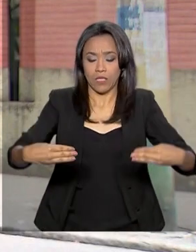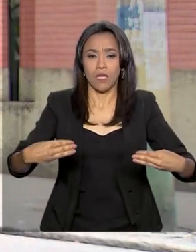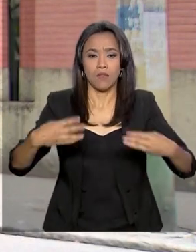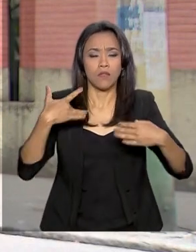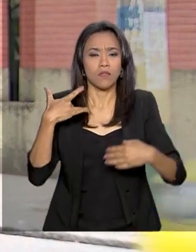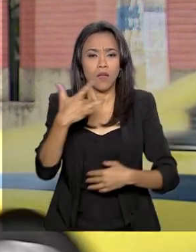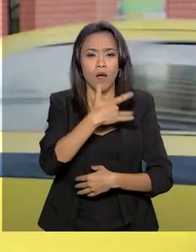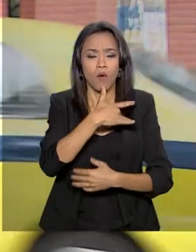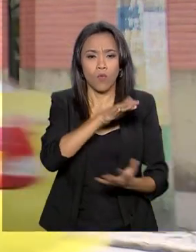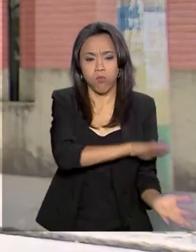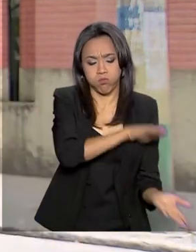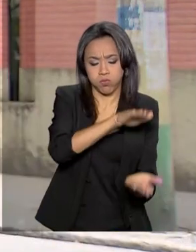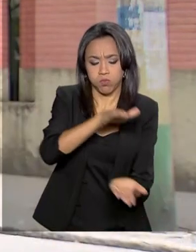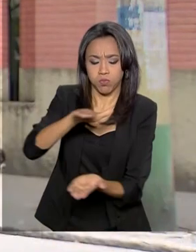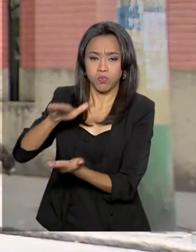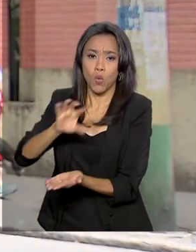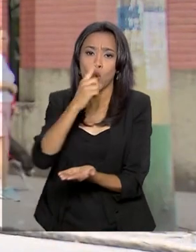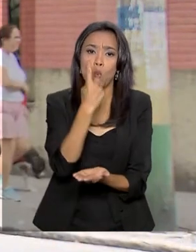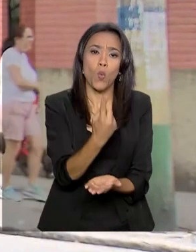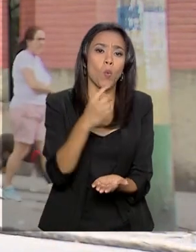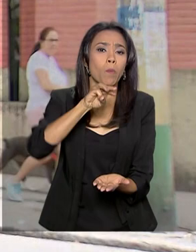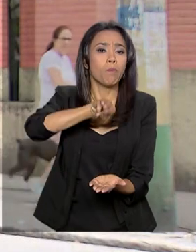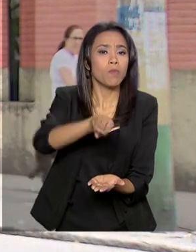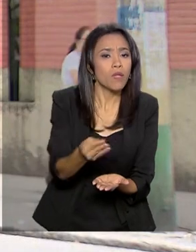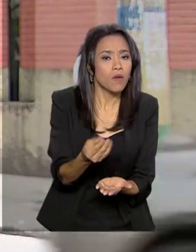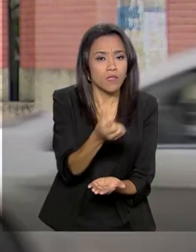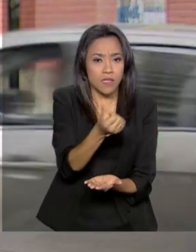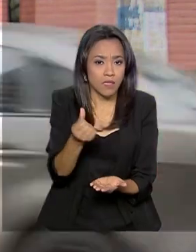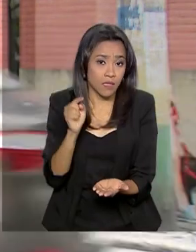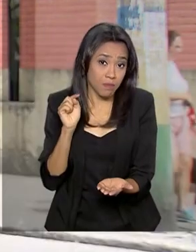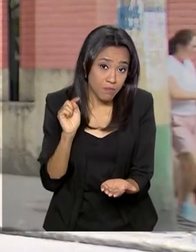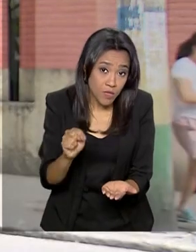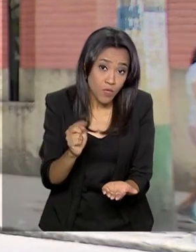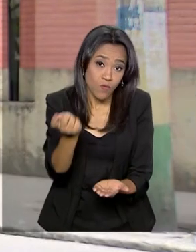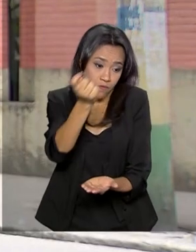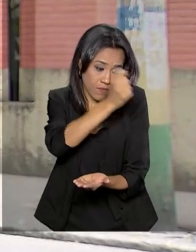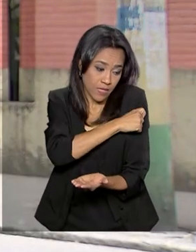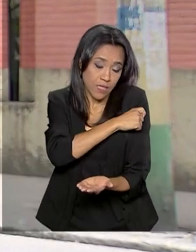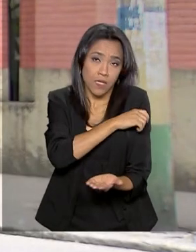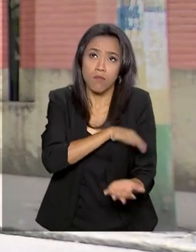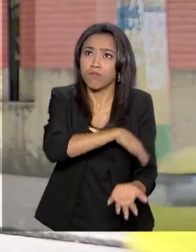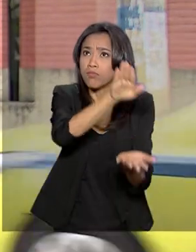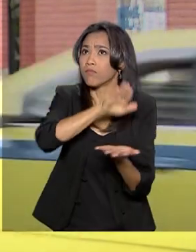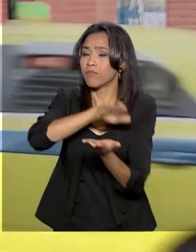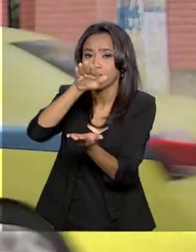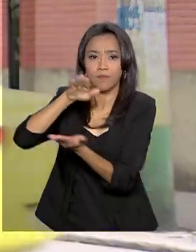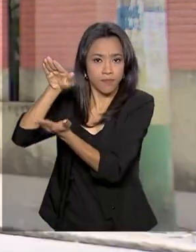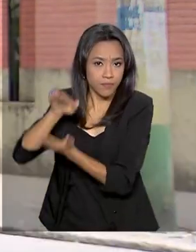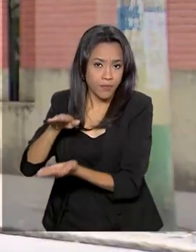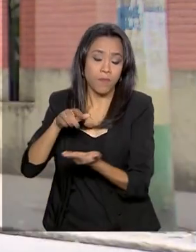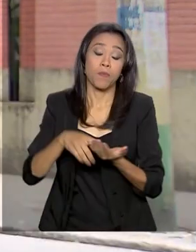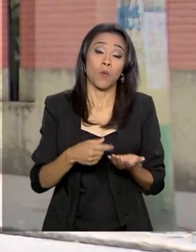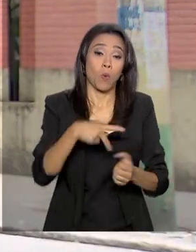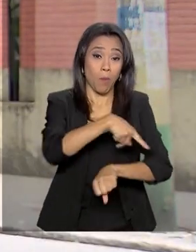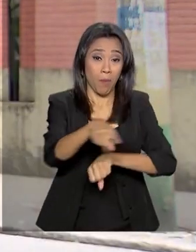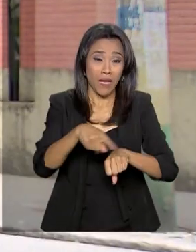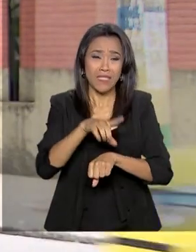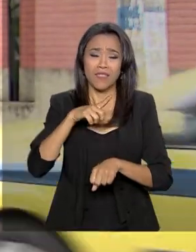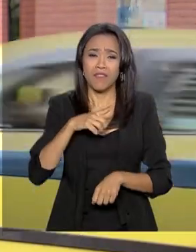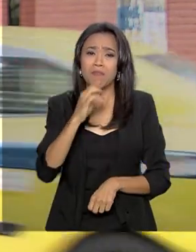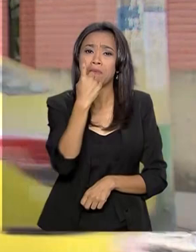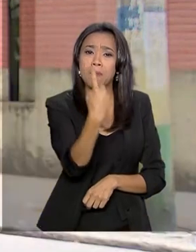os estados 1 milhão e 600 mil doses da vacina. Segundo dados do Ministério, o país registrou 1